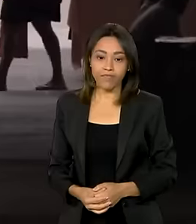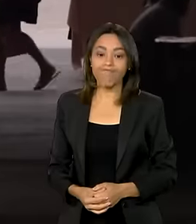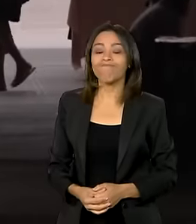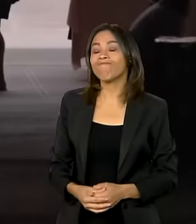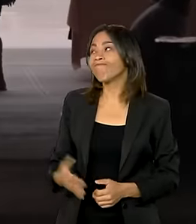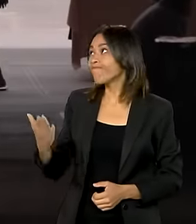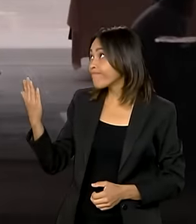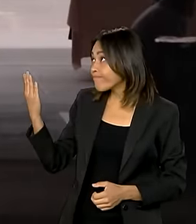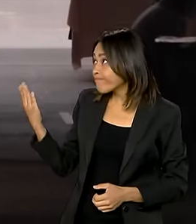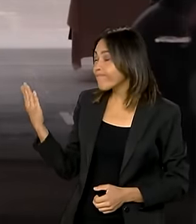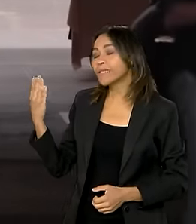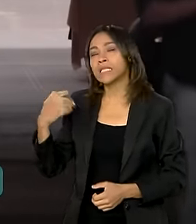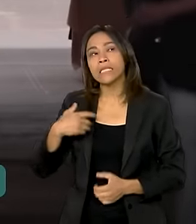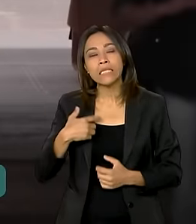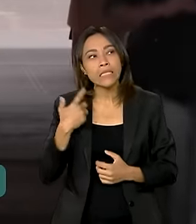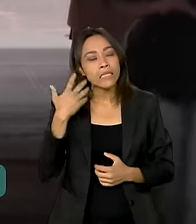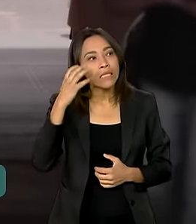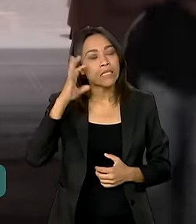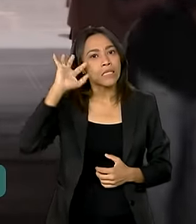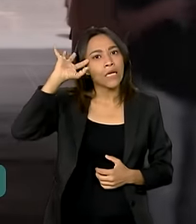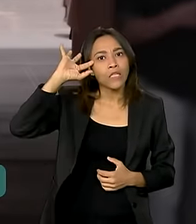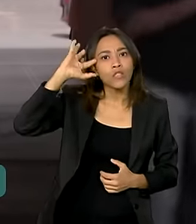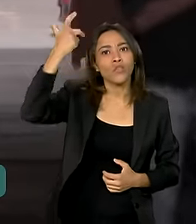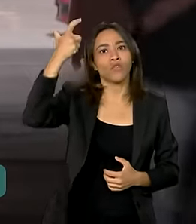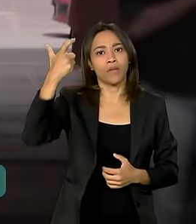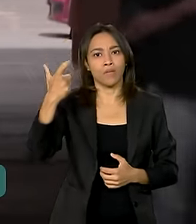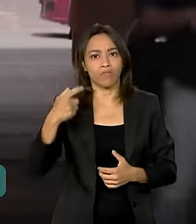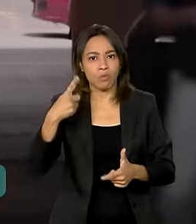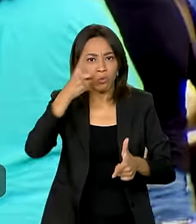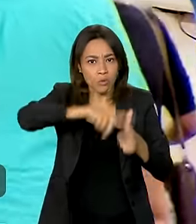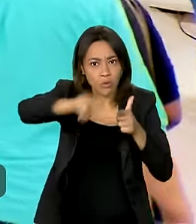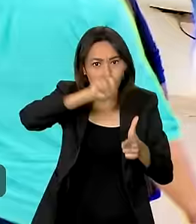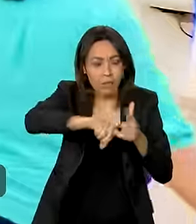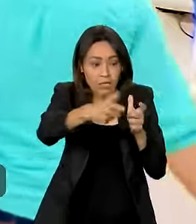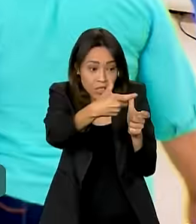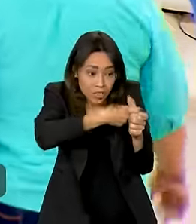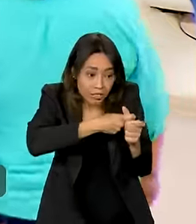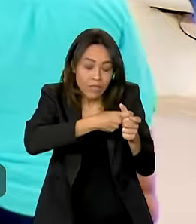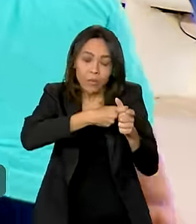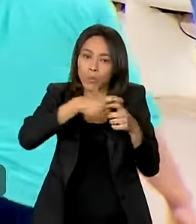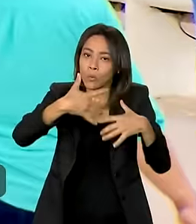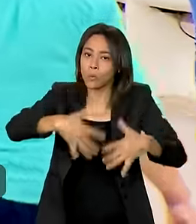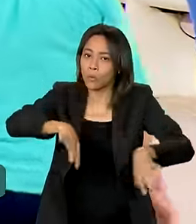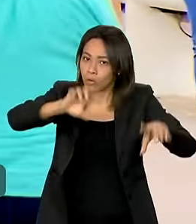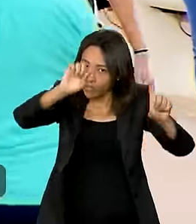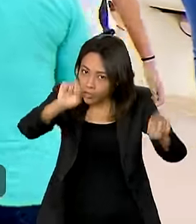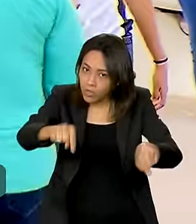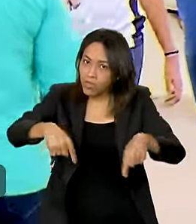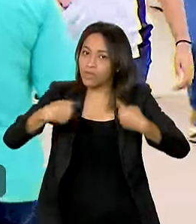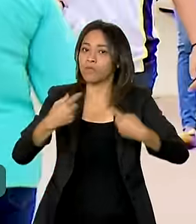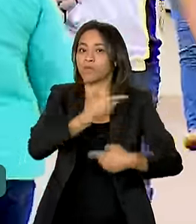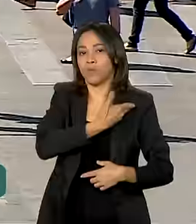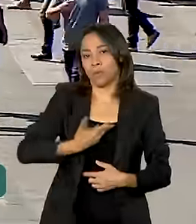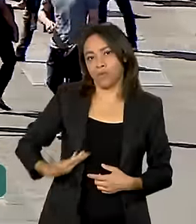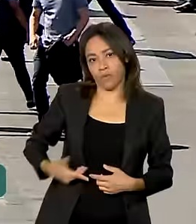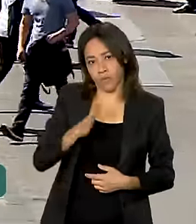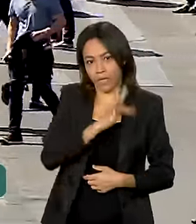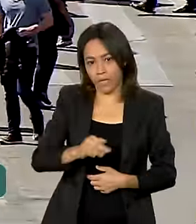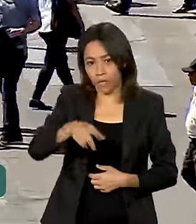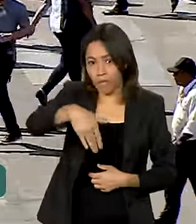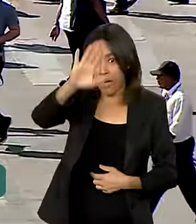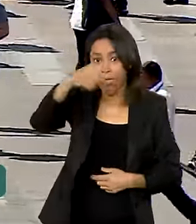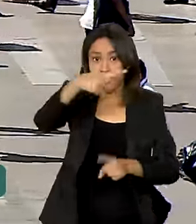Encontrar uma solução para o endividamento dos brasileiros é um dos grandes desafios do governo federal. Com mais da